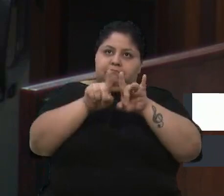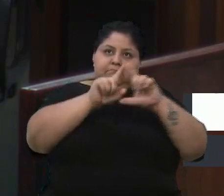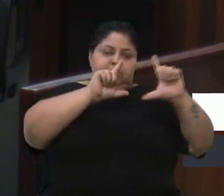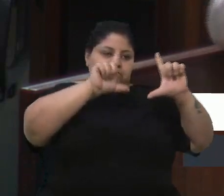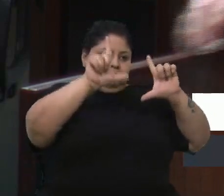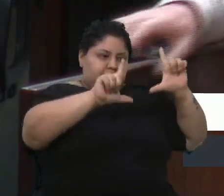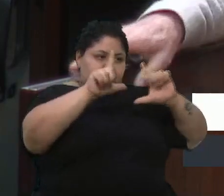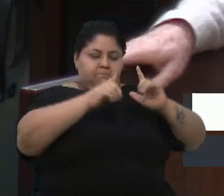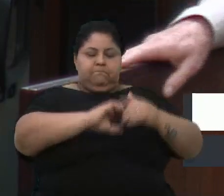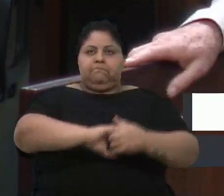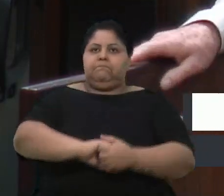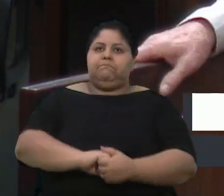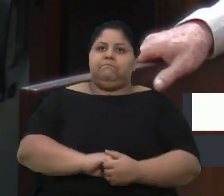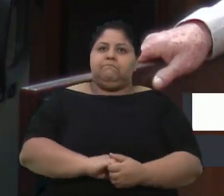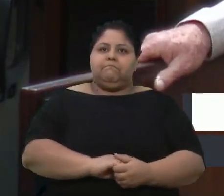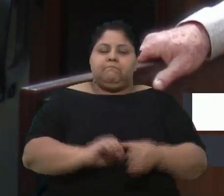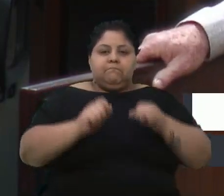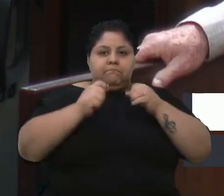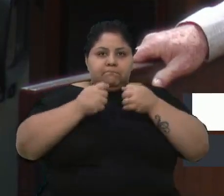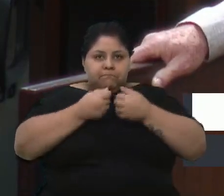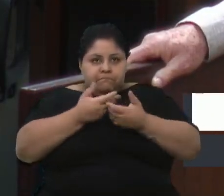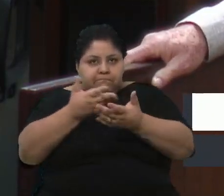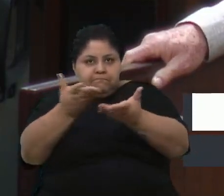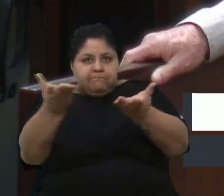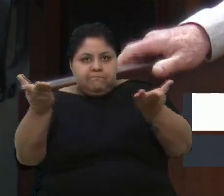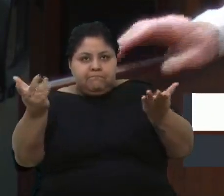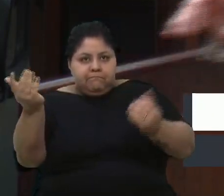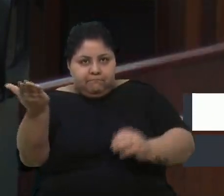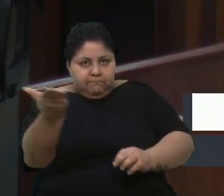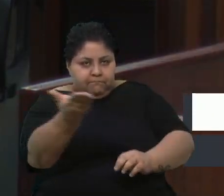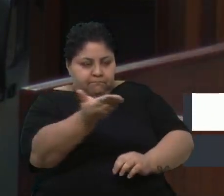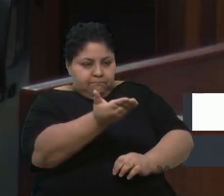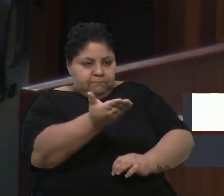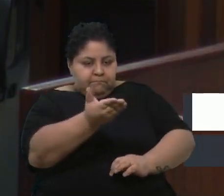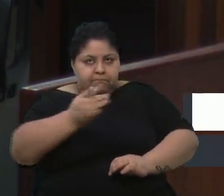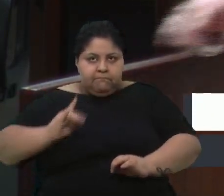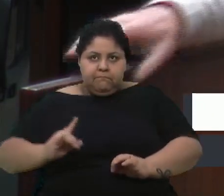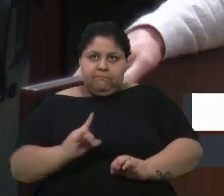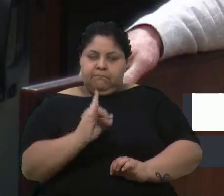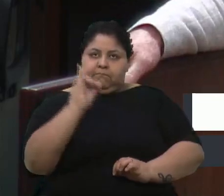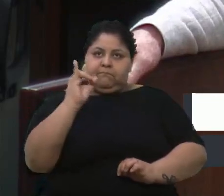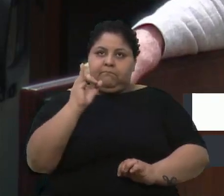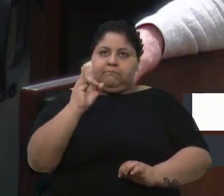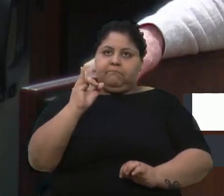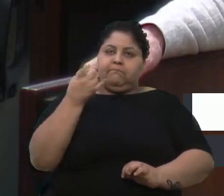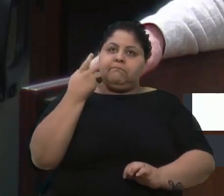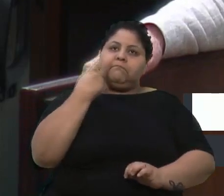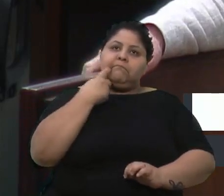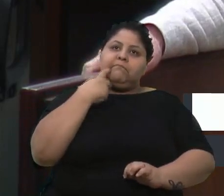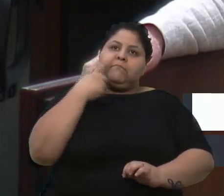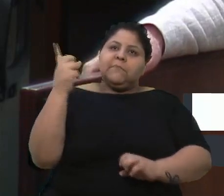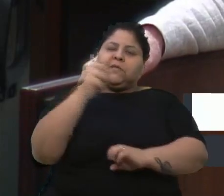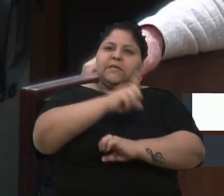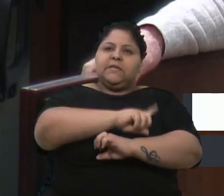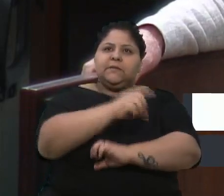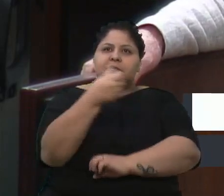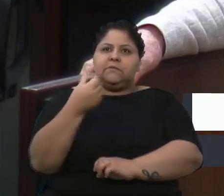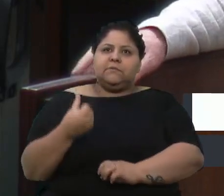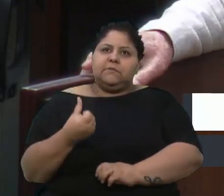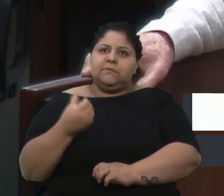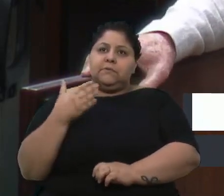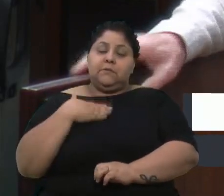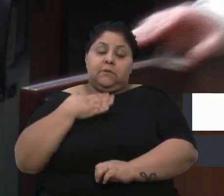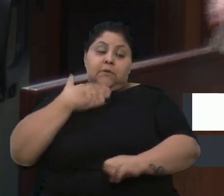Vou compartilhar com os senhores que na última sexta-feira, dia 6, eu